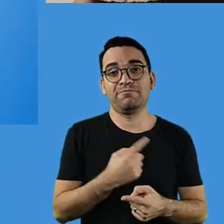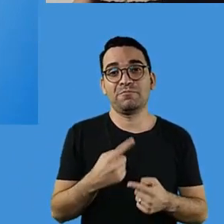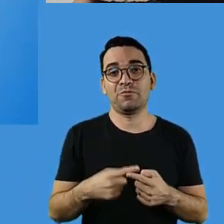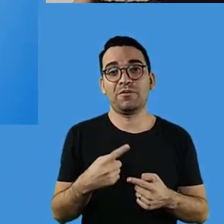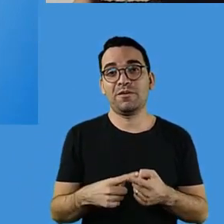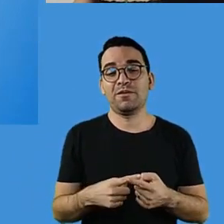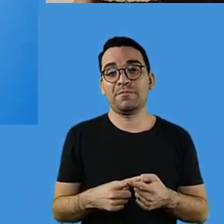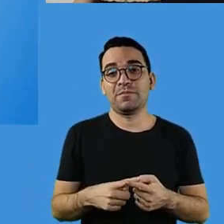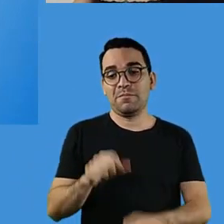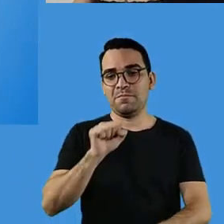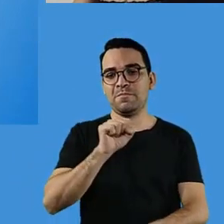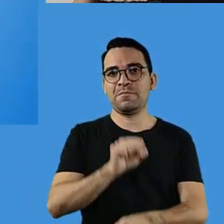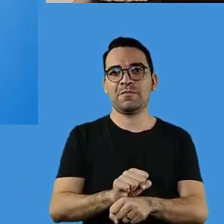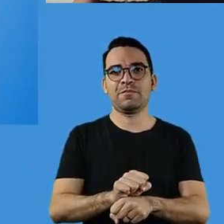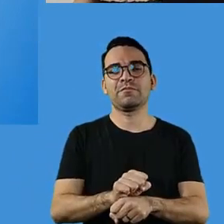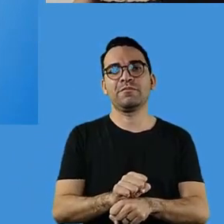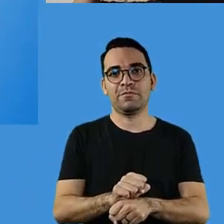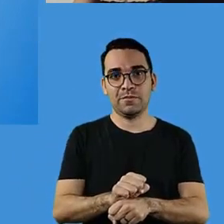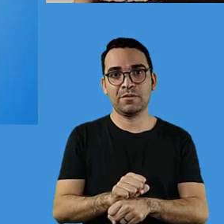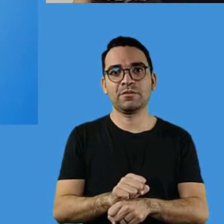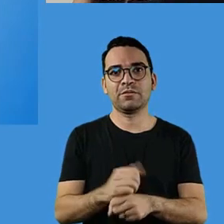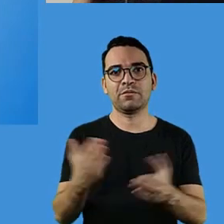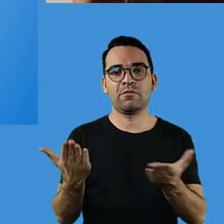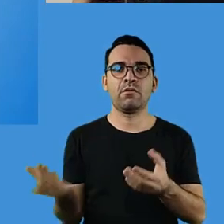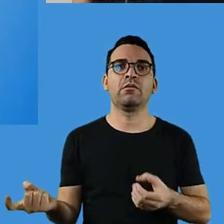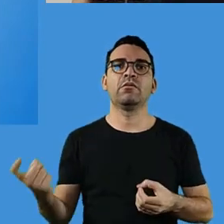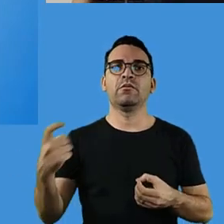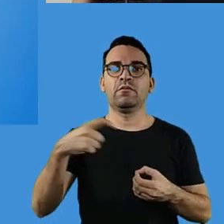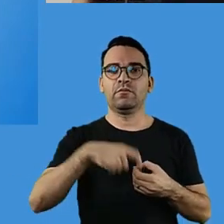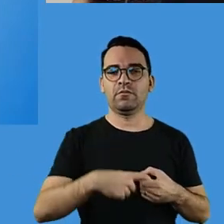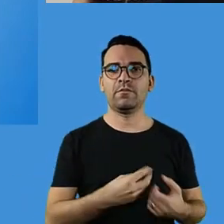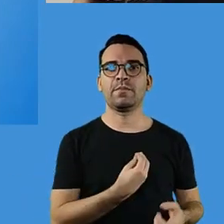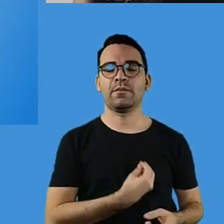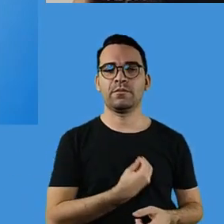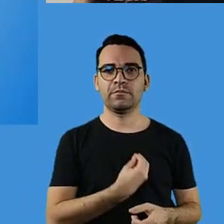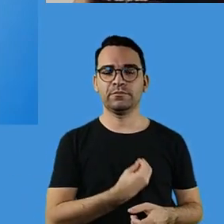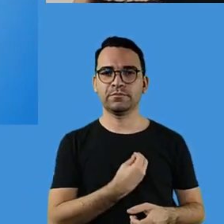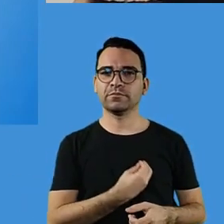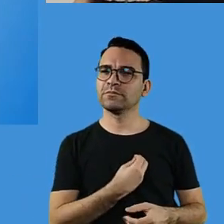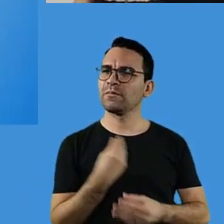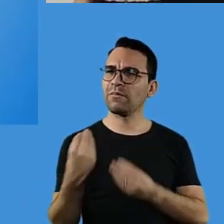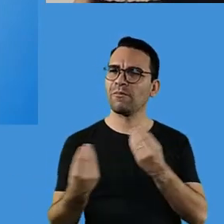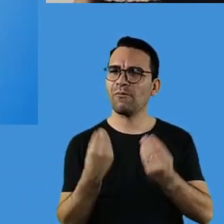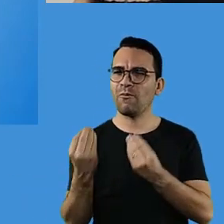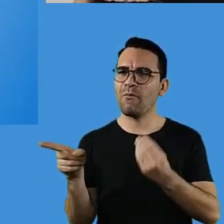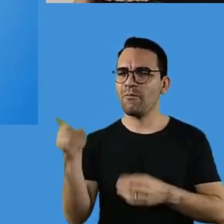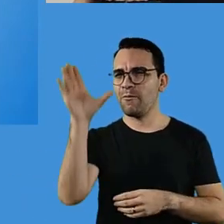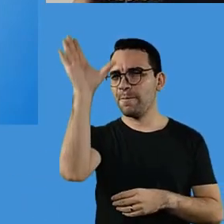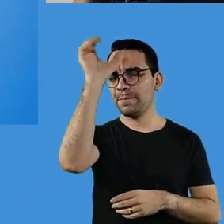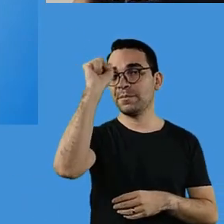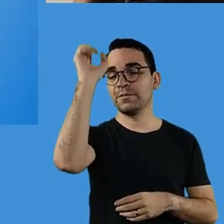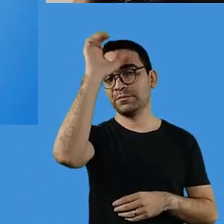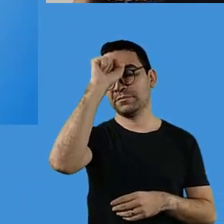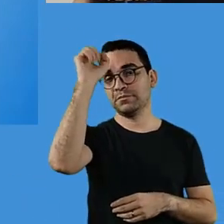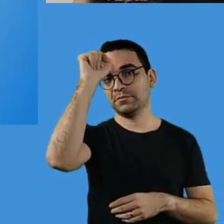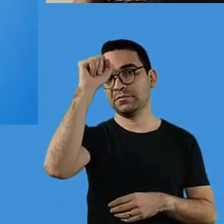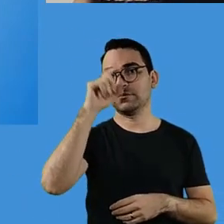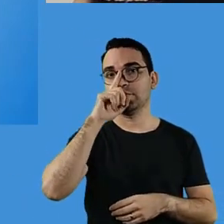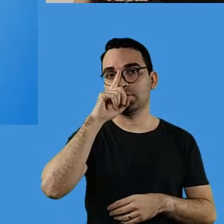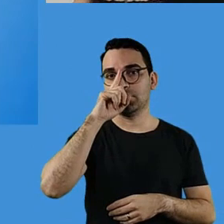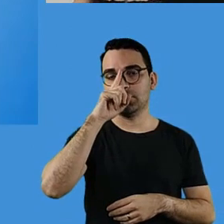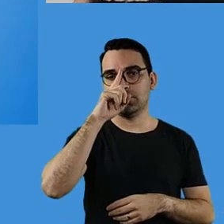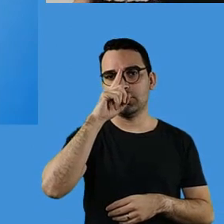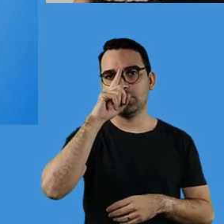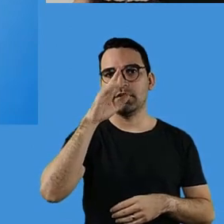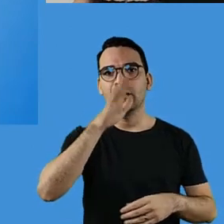cancelamento das aulas presenciais. Nesse momento tão diferenciado que a gente está, como que está a aprendizagem dos nossos